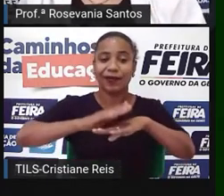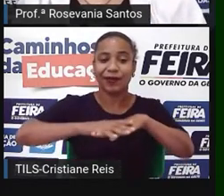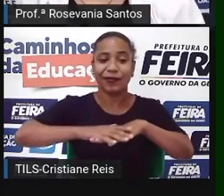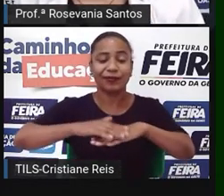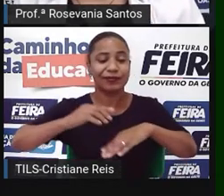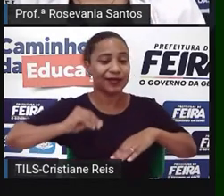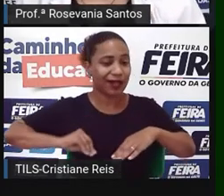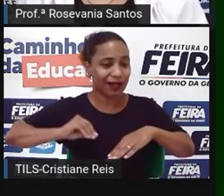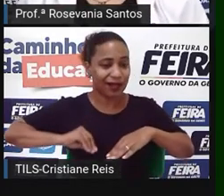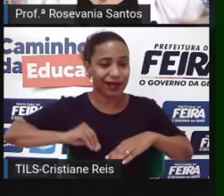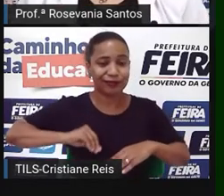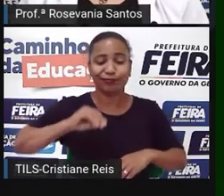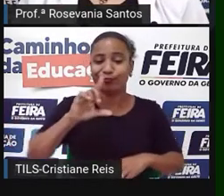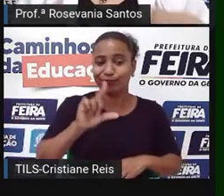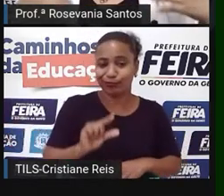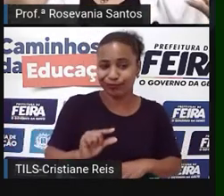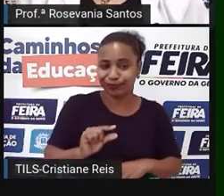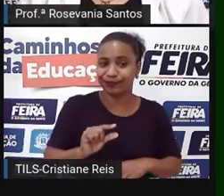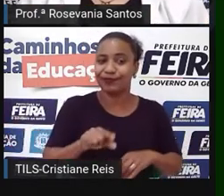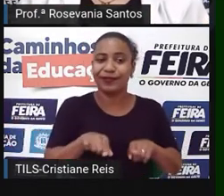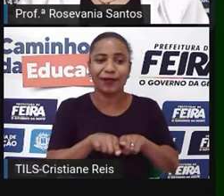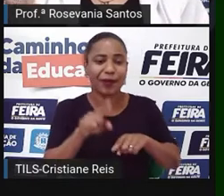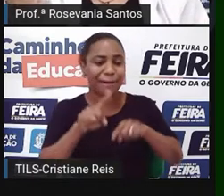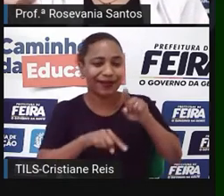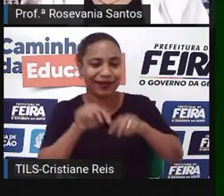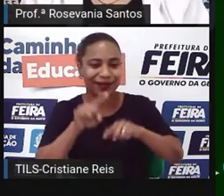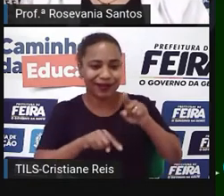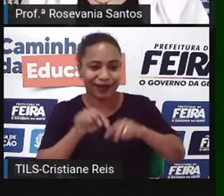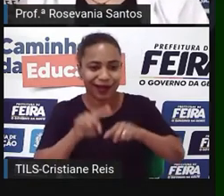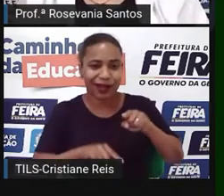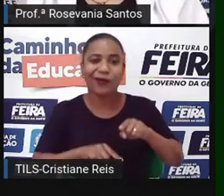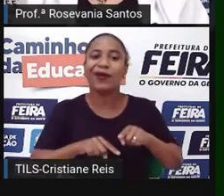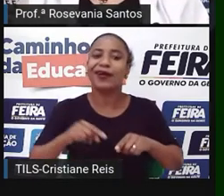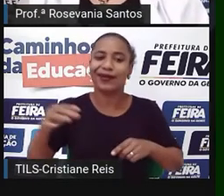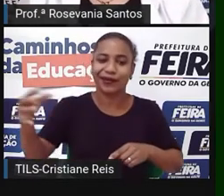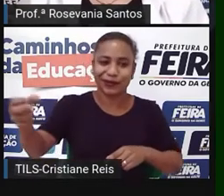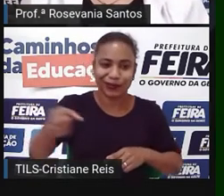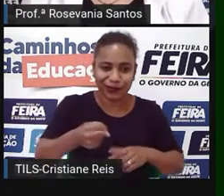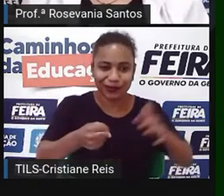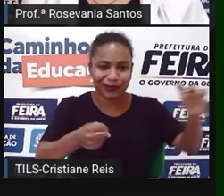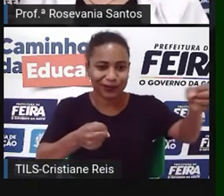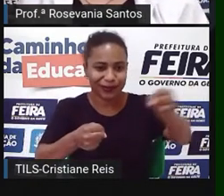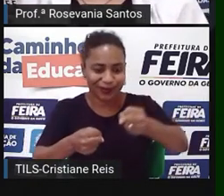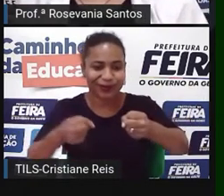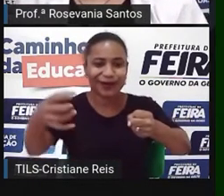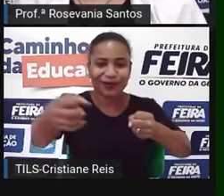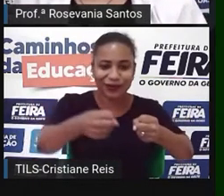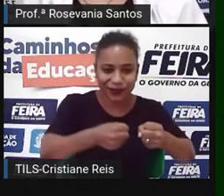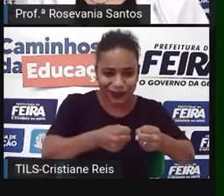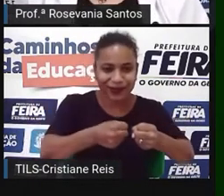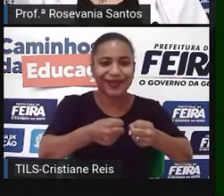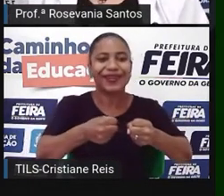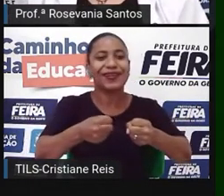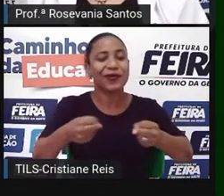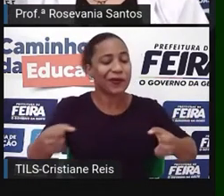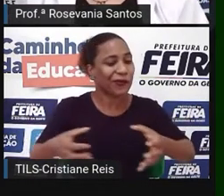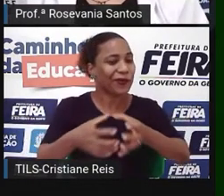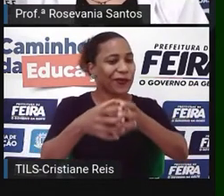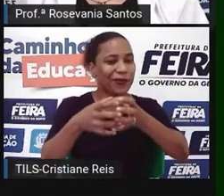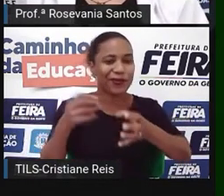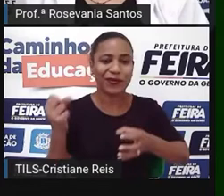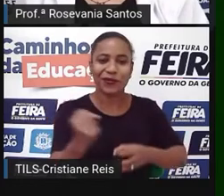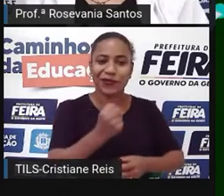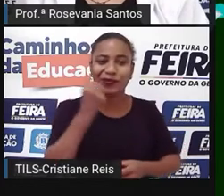mercado consumidor. E aí foi buscar em outros lugares. Aí é onde entram os novos tigres asiáticos, que são esses